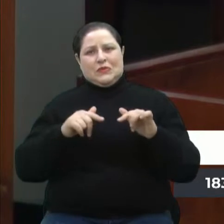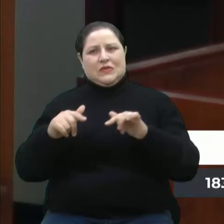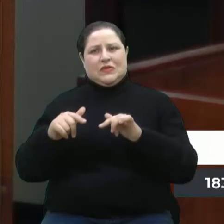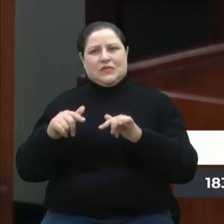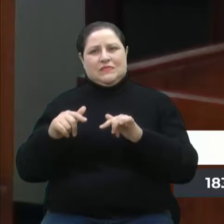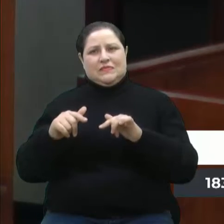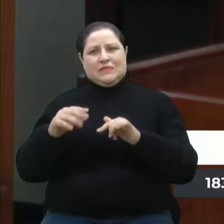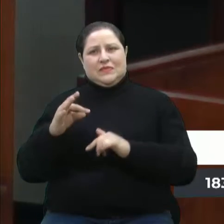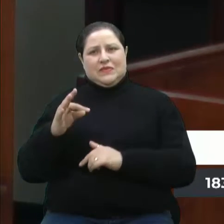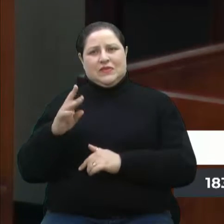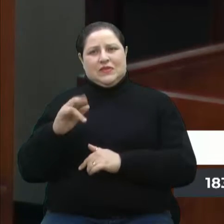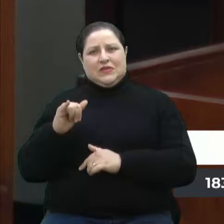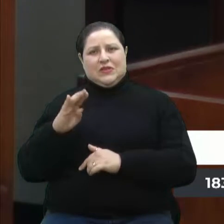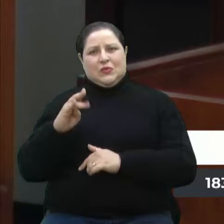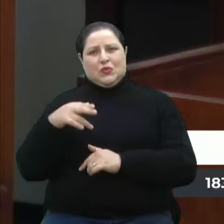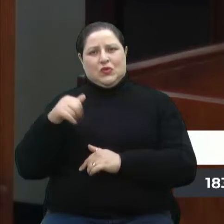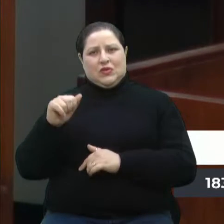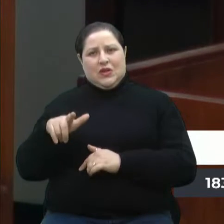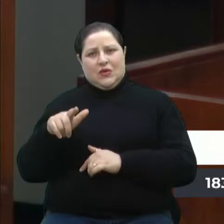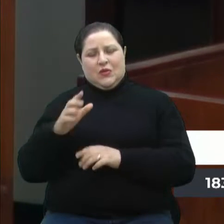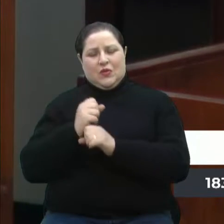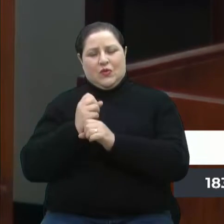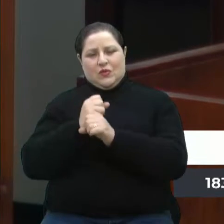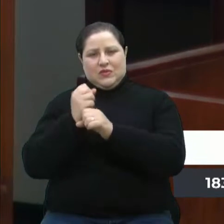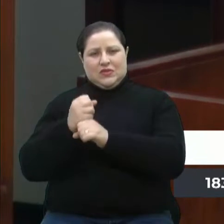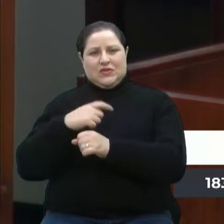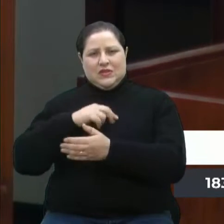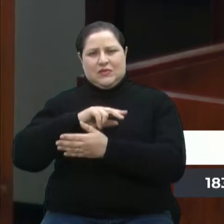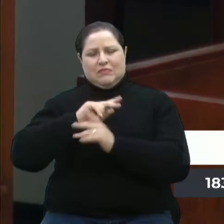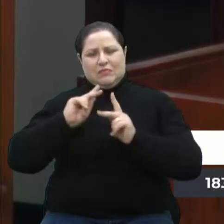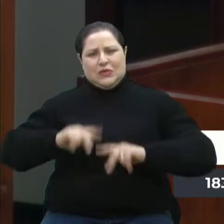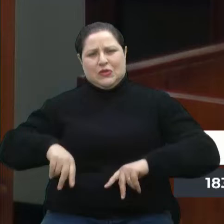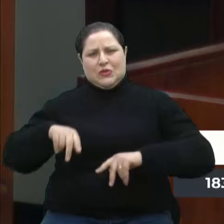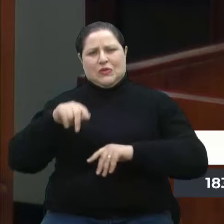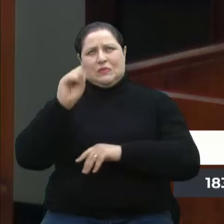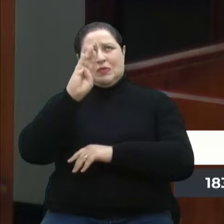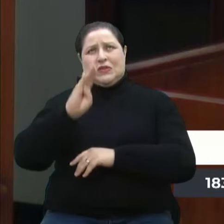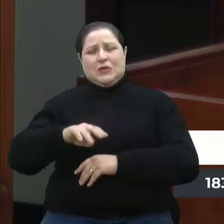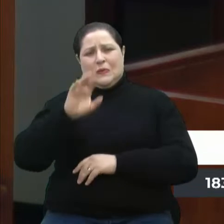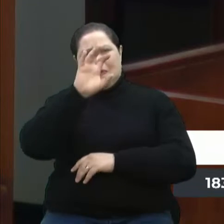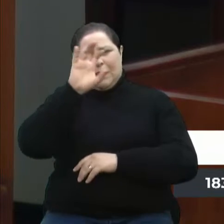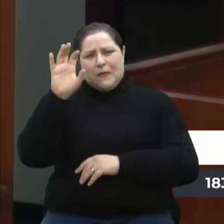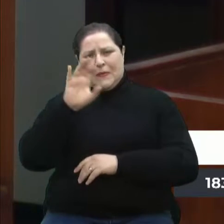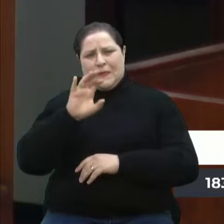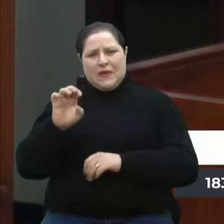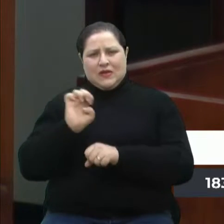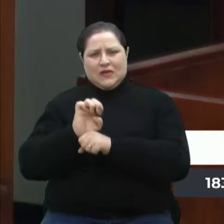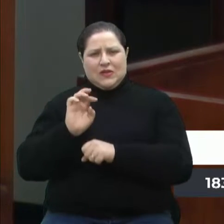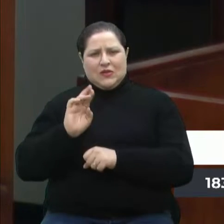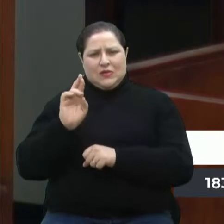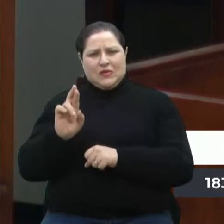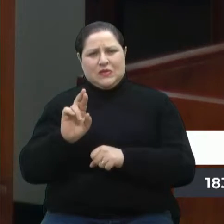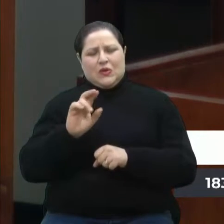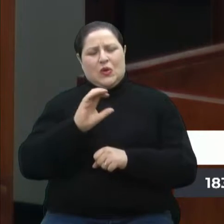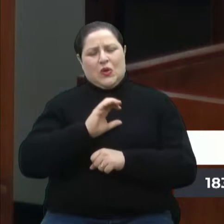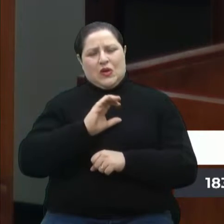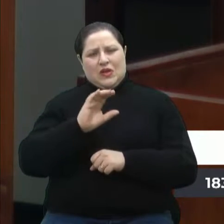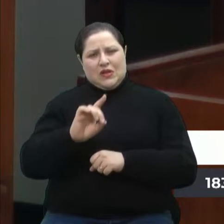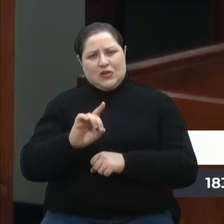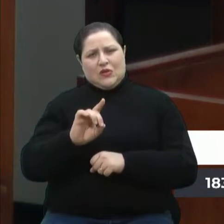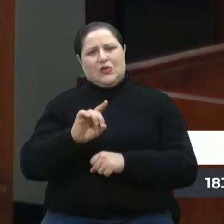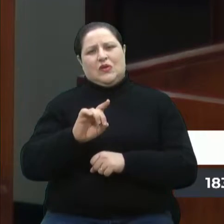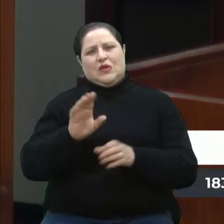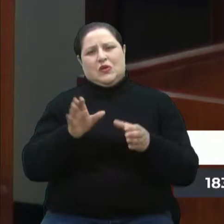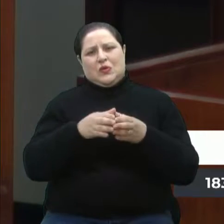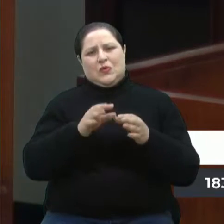17 estados brasileiros e do Distrito Federal, diretores, coordenadores, equipes técnicas e agentes políticos